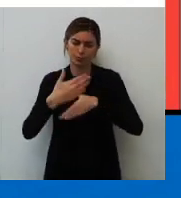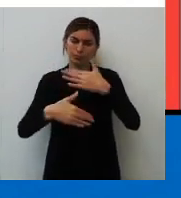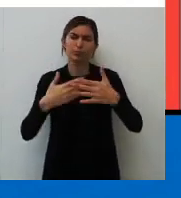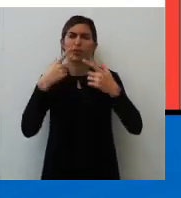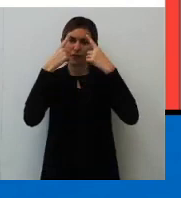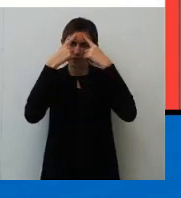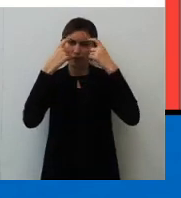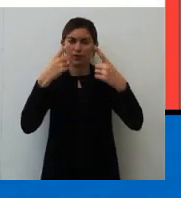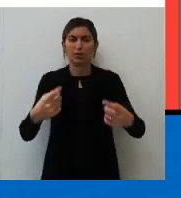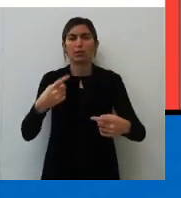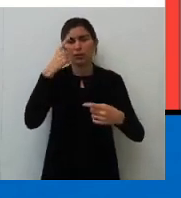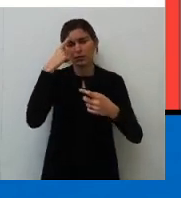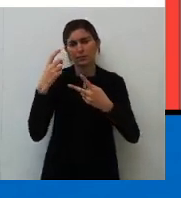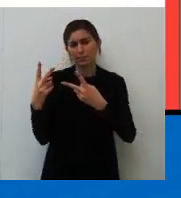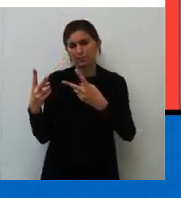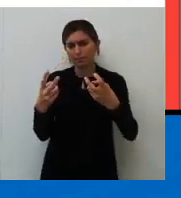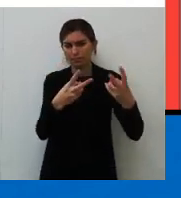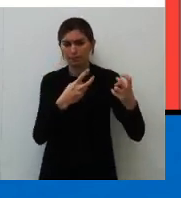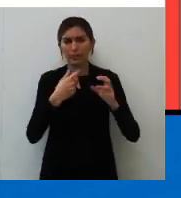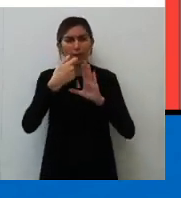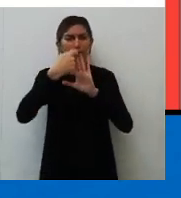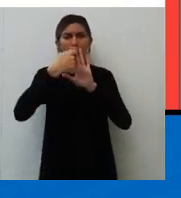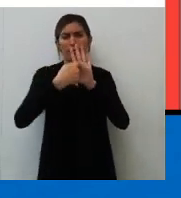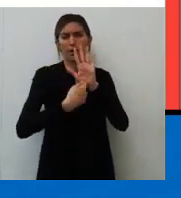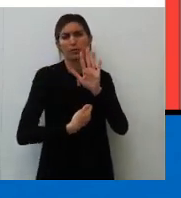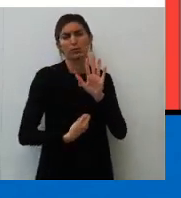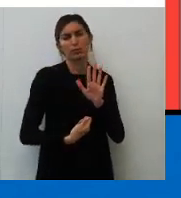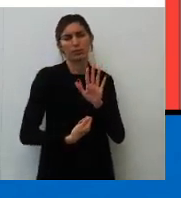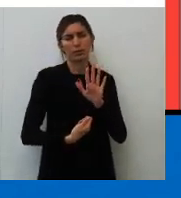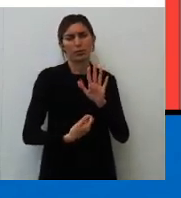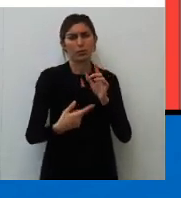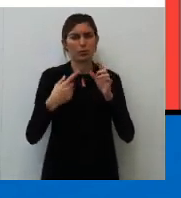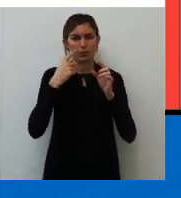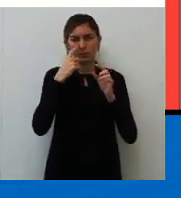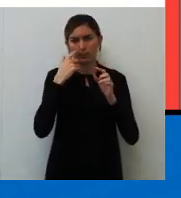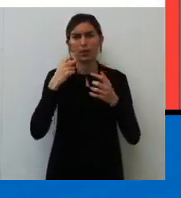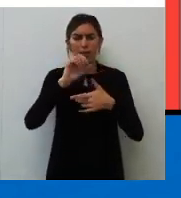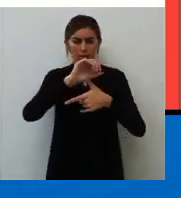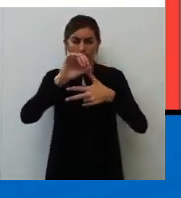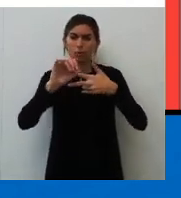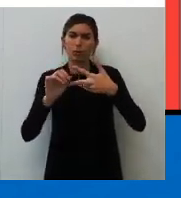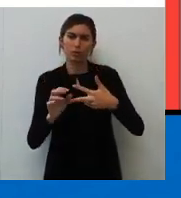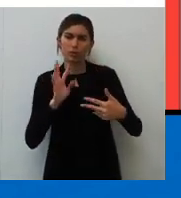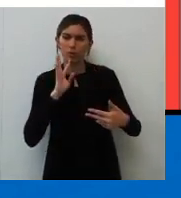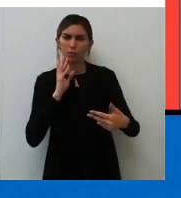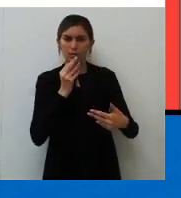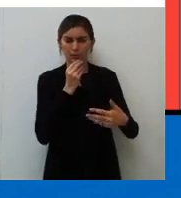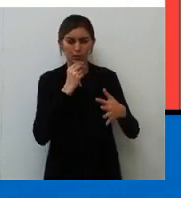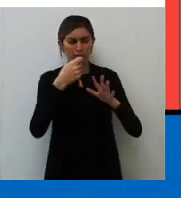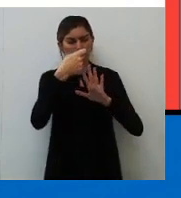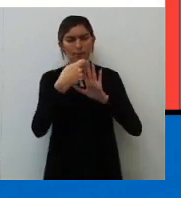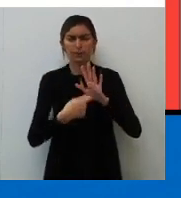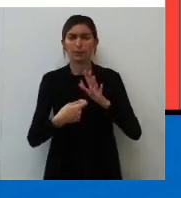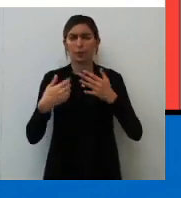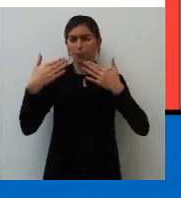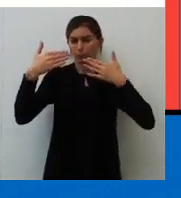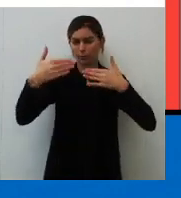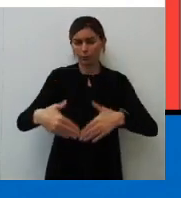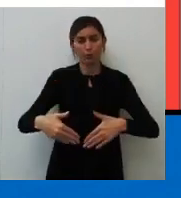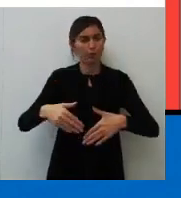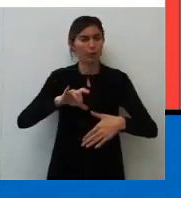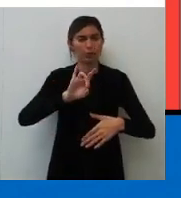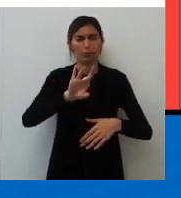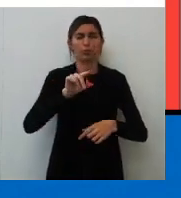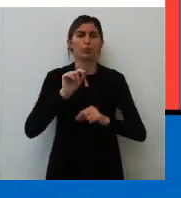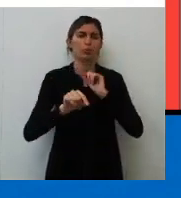violência. Então, perceba, a redação é um campo do Enem, um campo do conhecimento. É uma prova que,